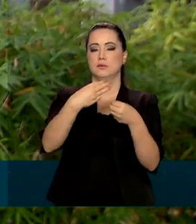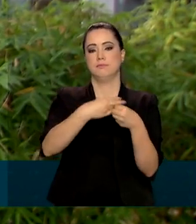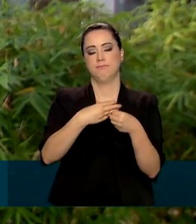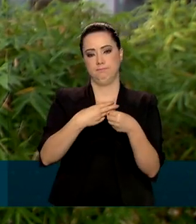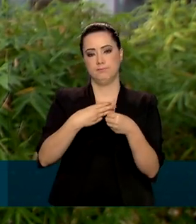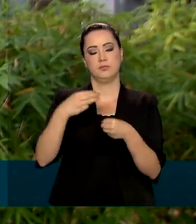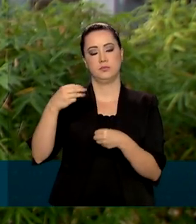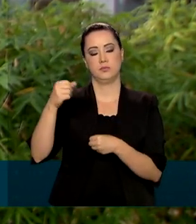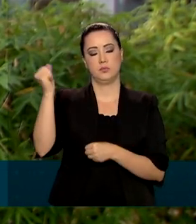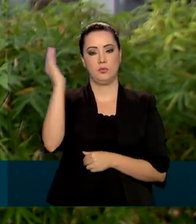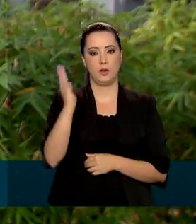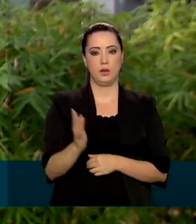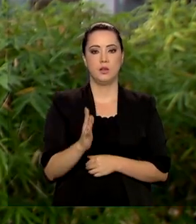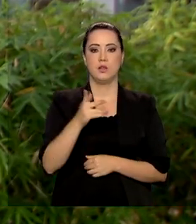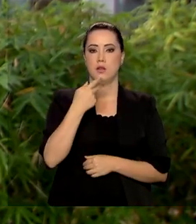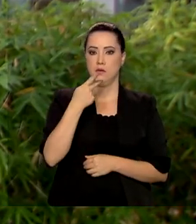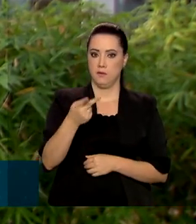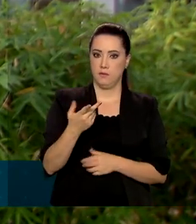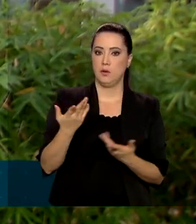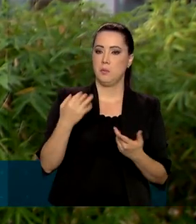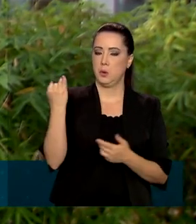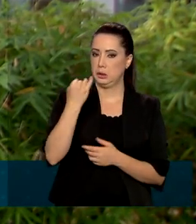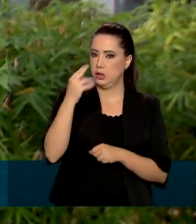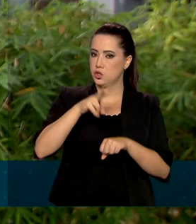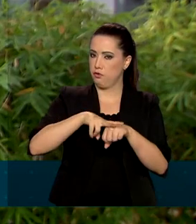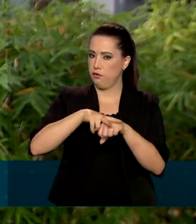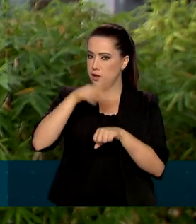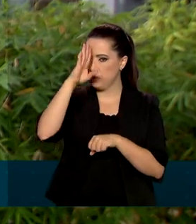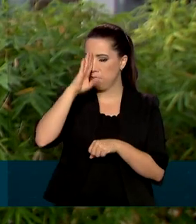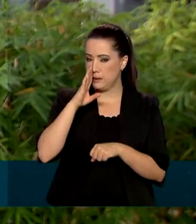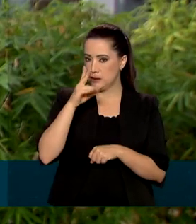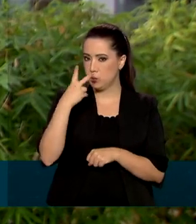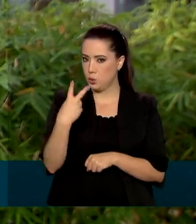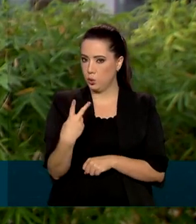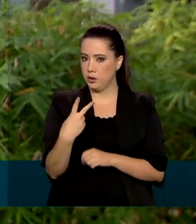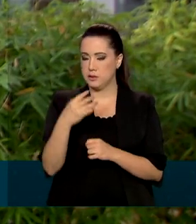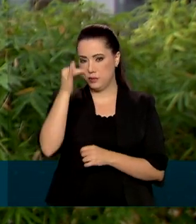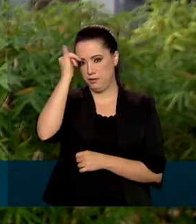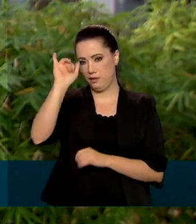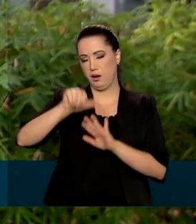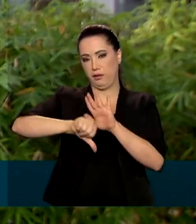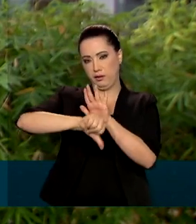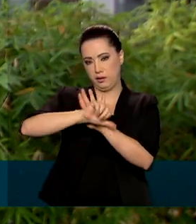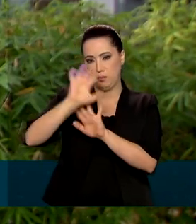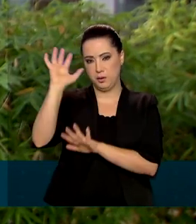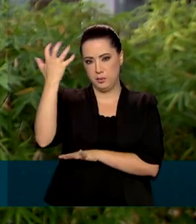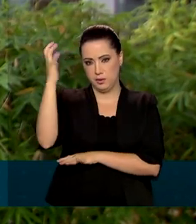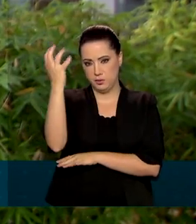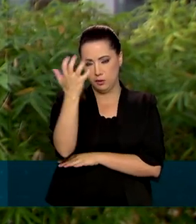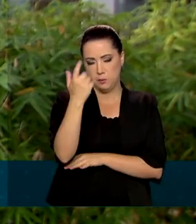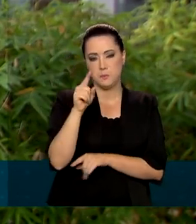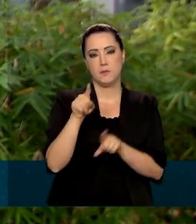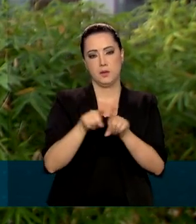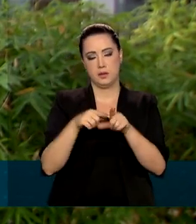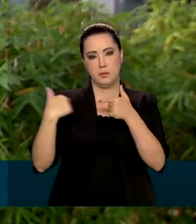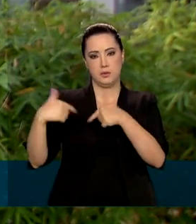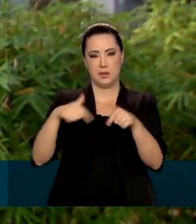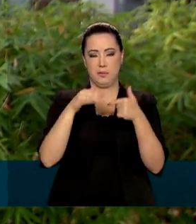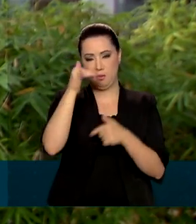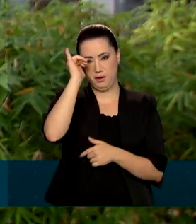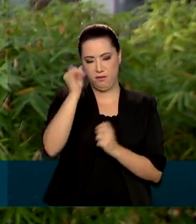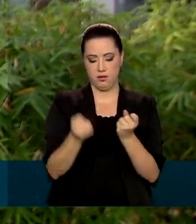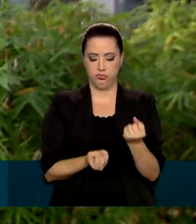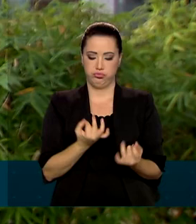operações, destaque para a Verde Brasil 2, de combate a crimes ambientais e a operação contra as queimadas no